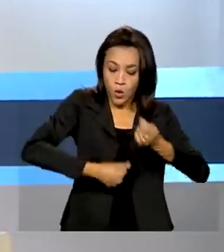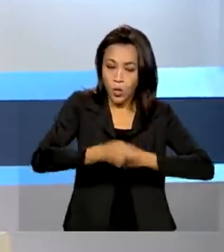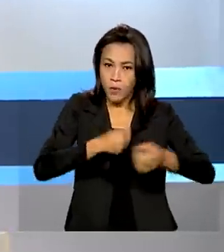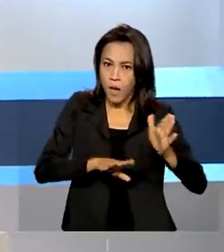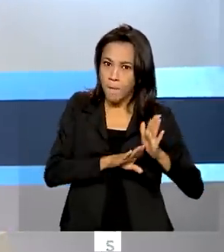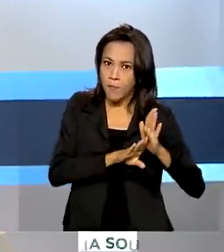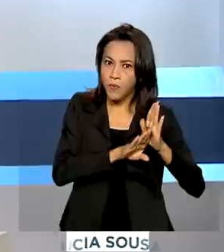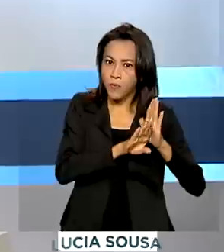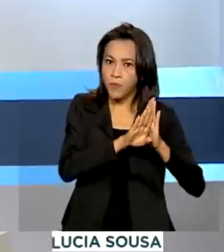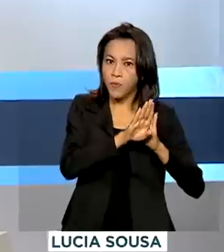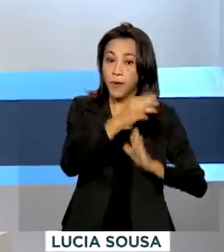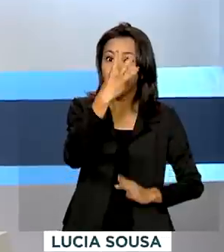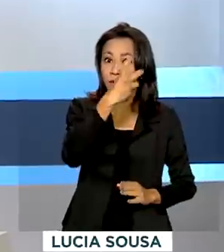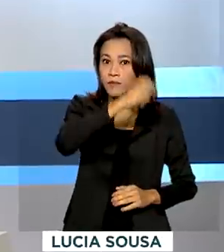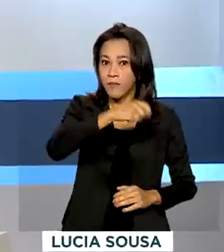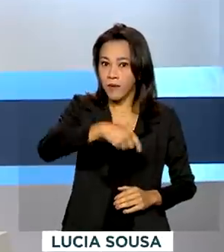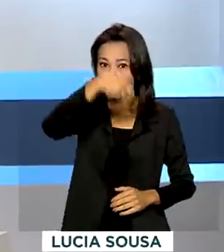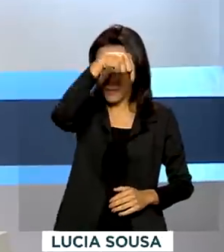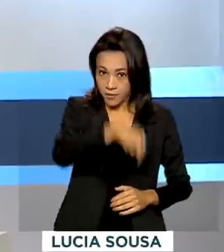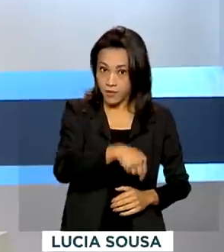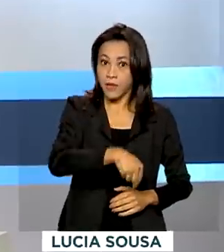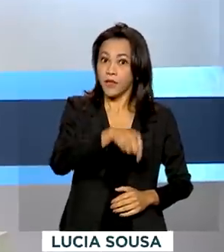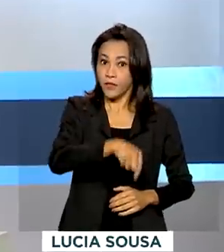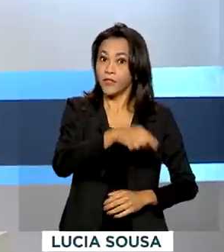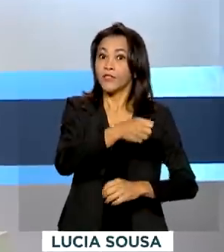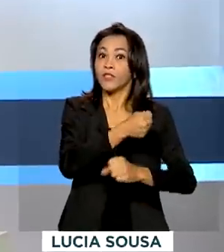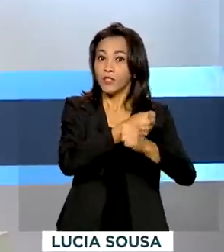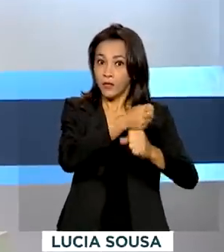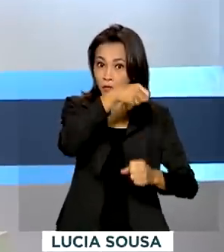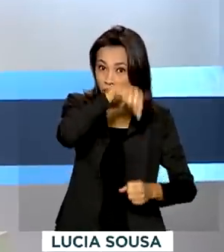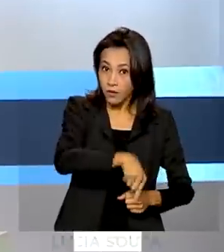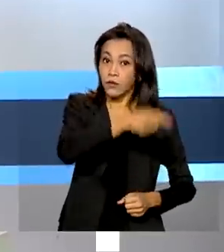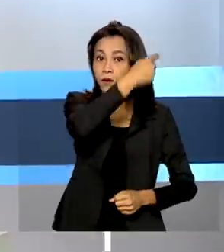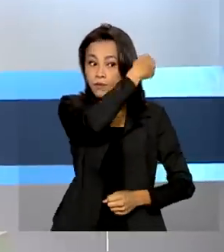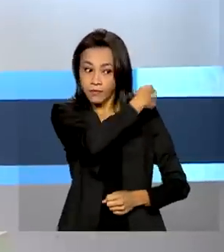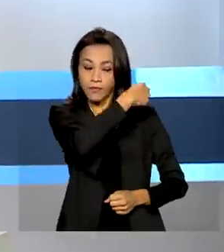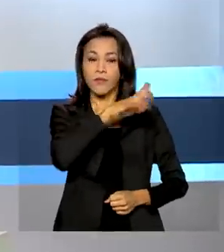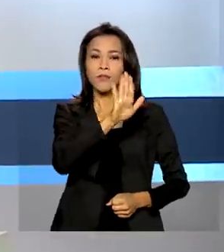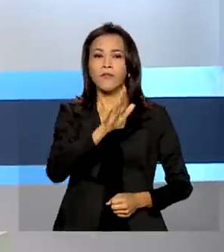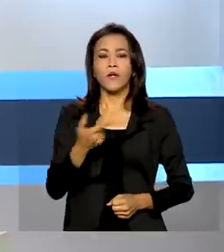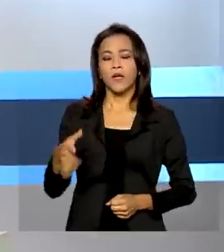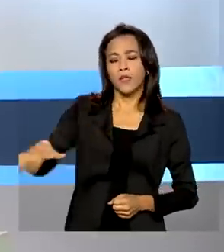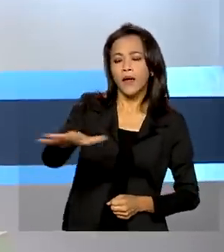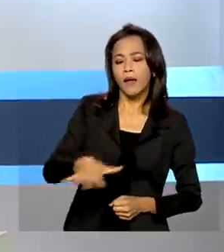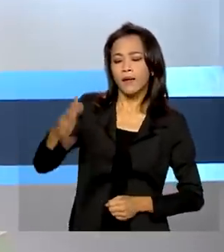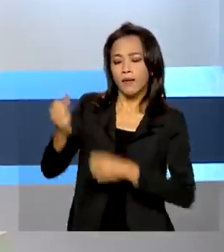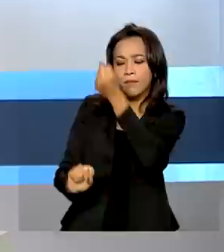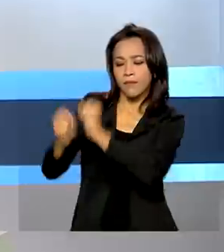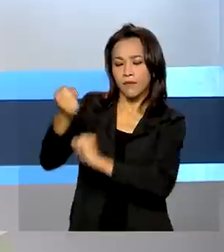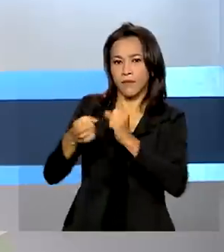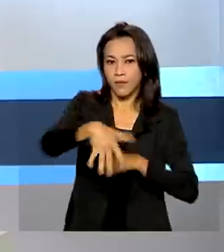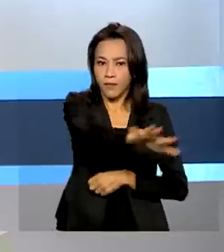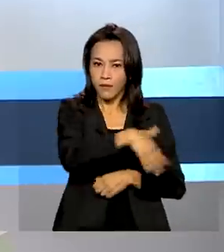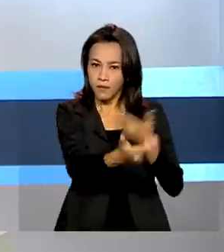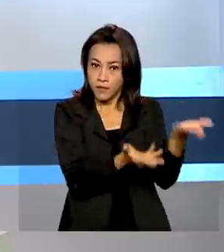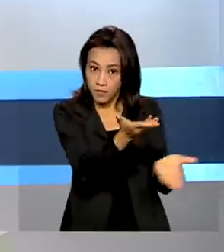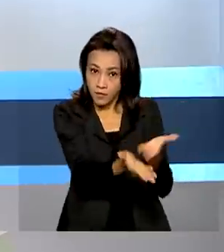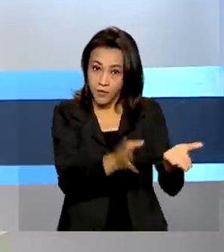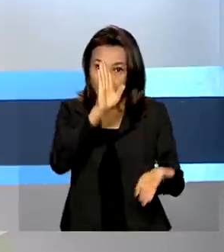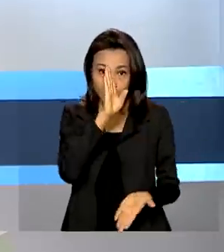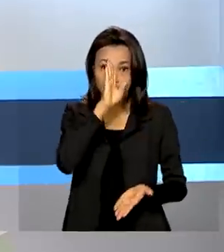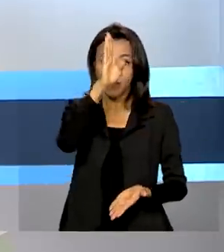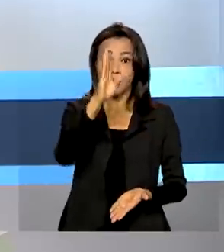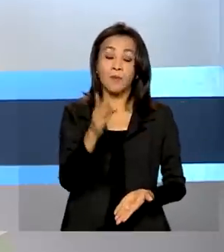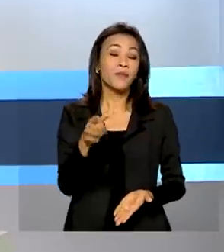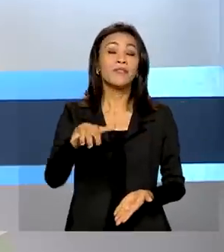segundo trimestre deste ano. O resultado foi puxado pelos setores da indústria e serviços, com destaque para o